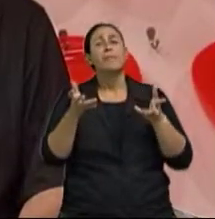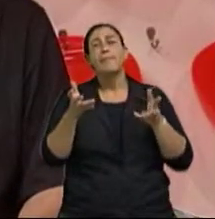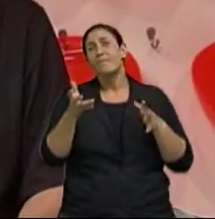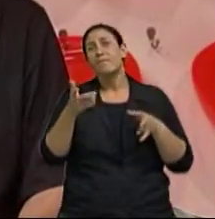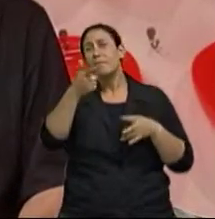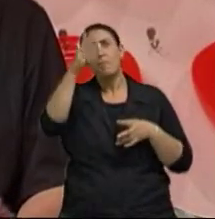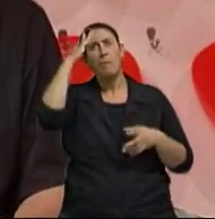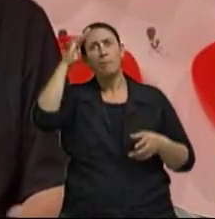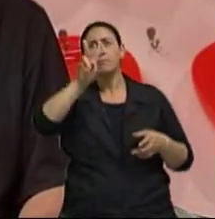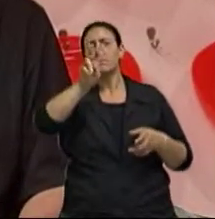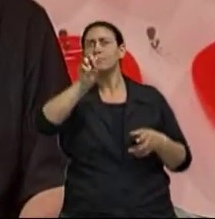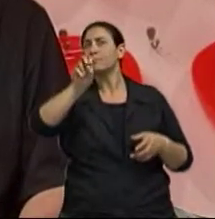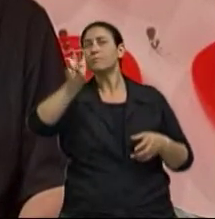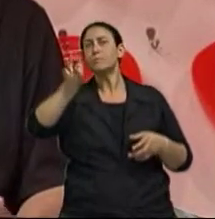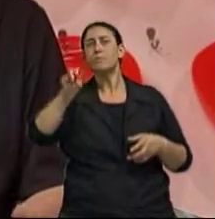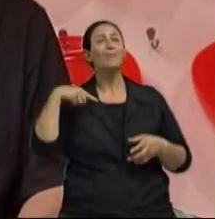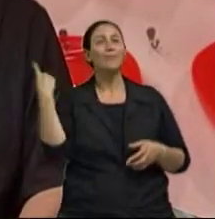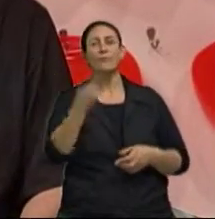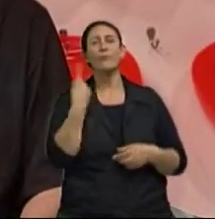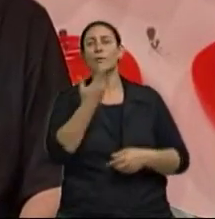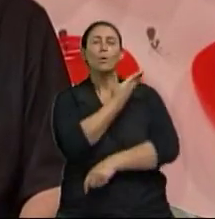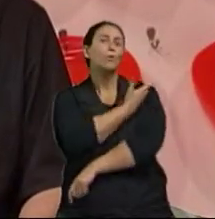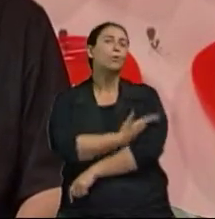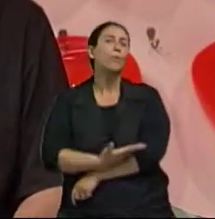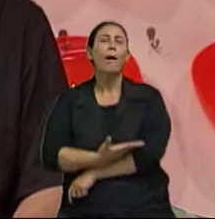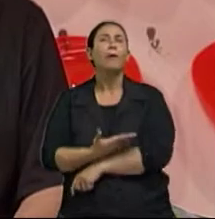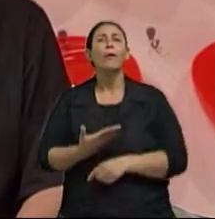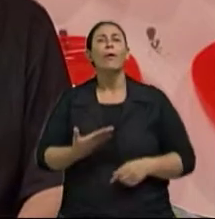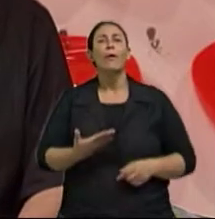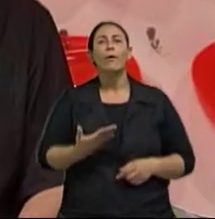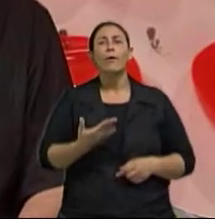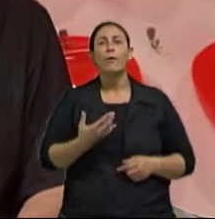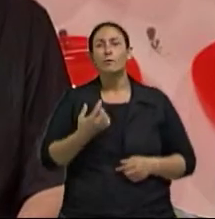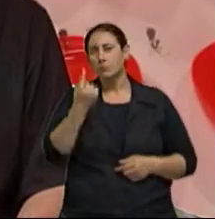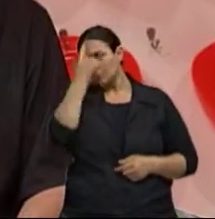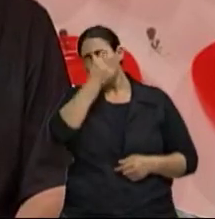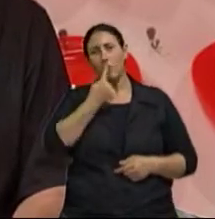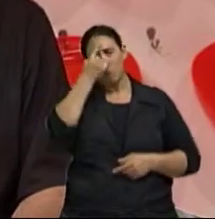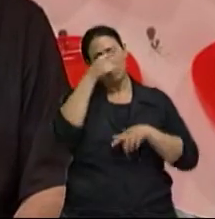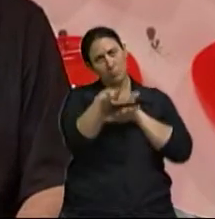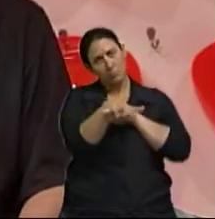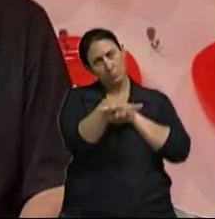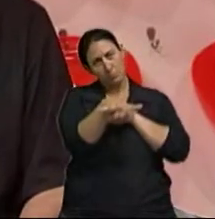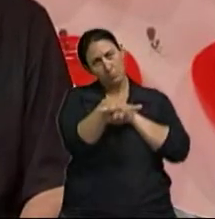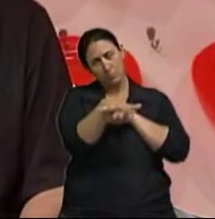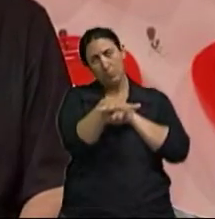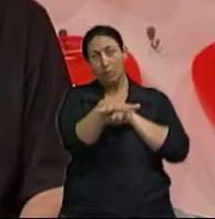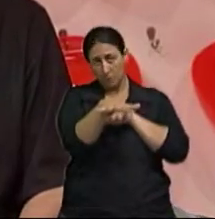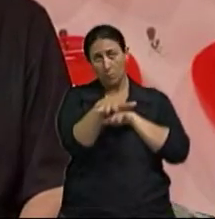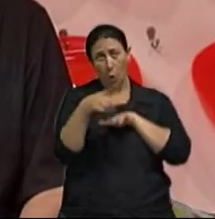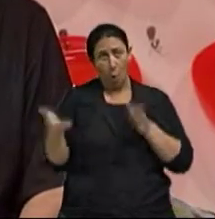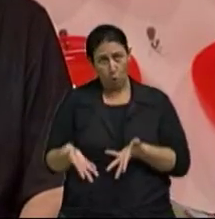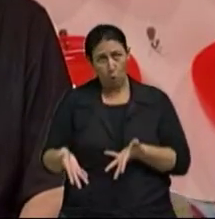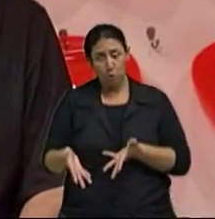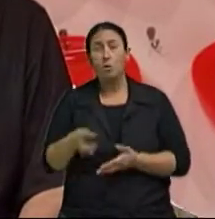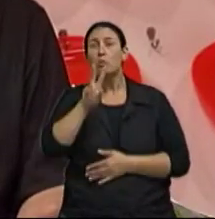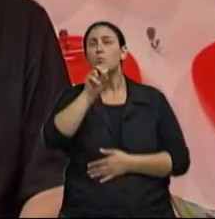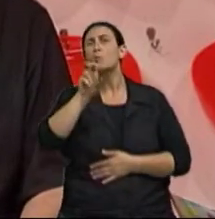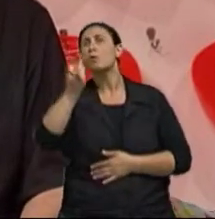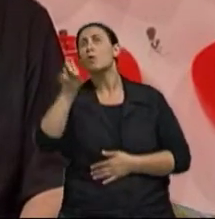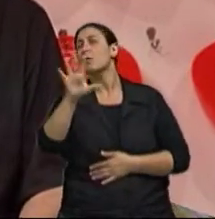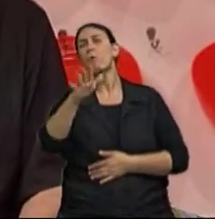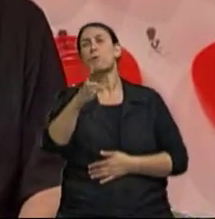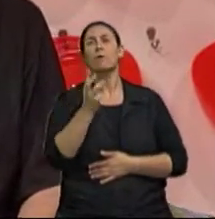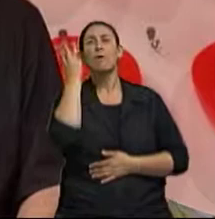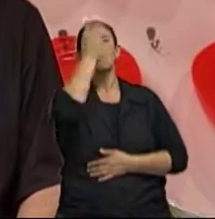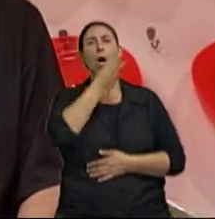em 2050 nós acostumados não mais a ficar uma hora no congestionamento Mas sim três horas É muita Não, ninguém